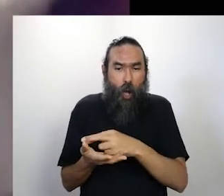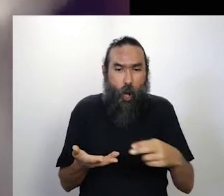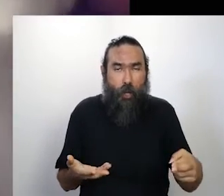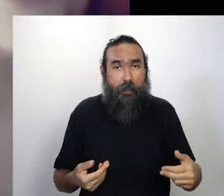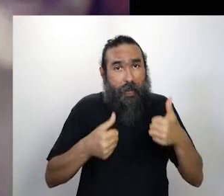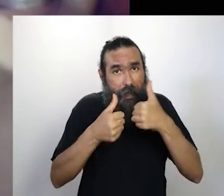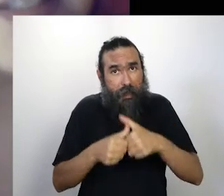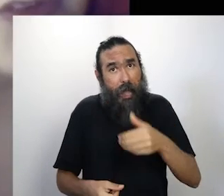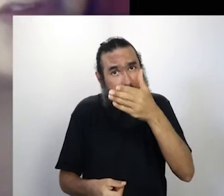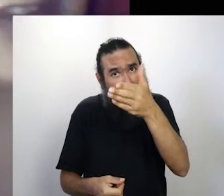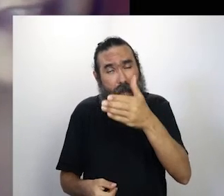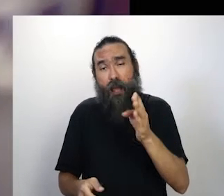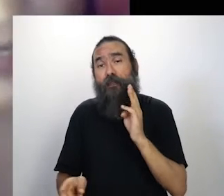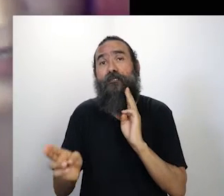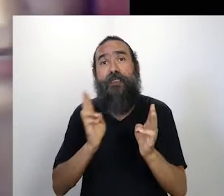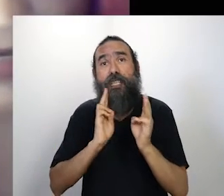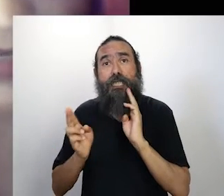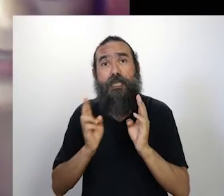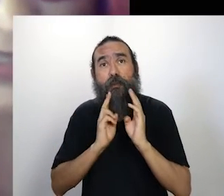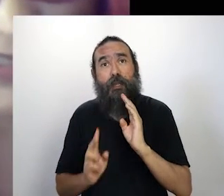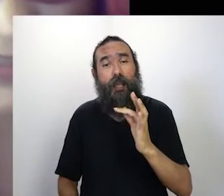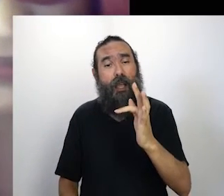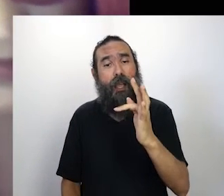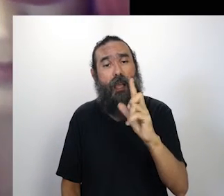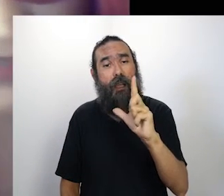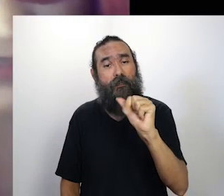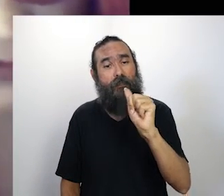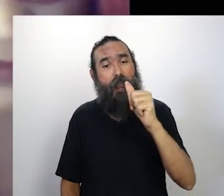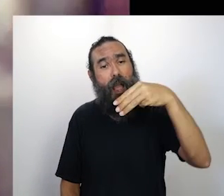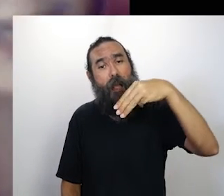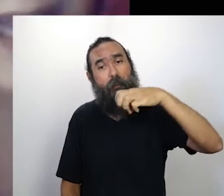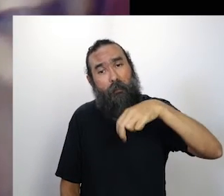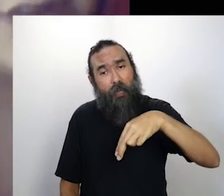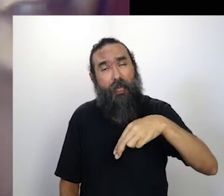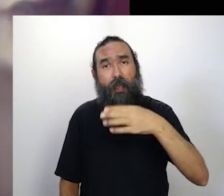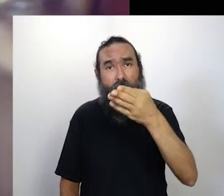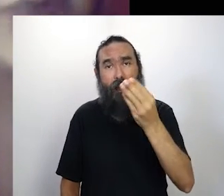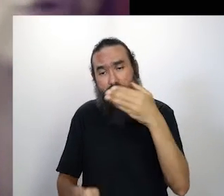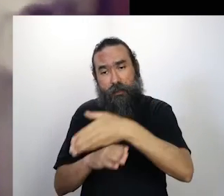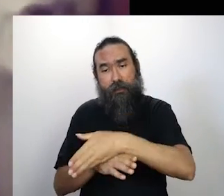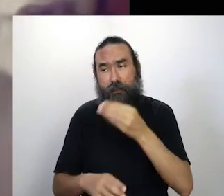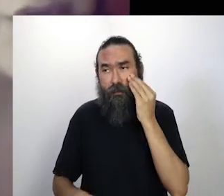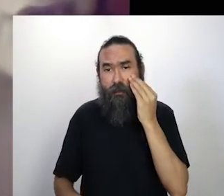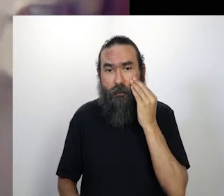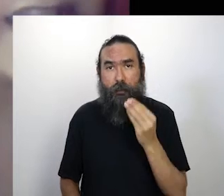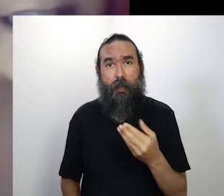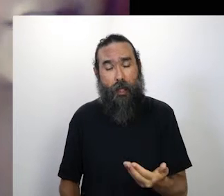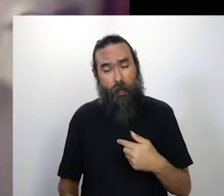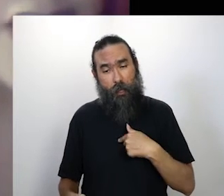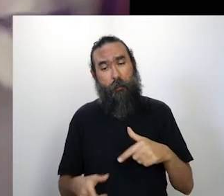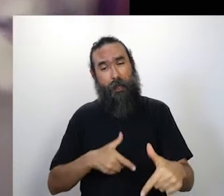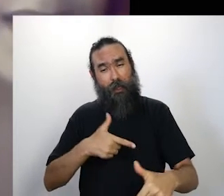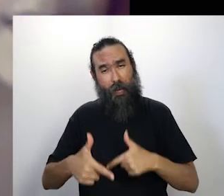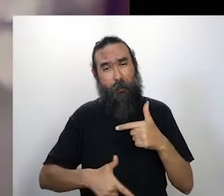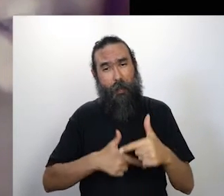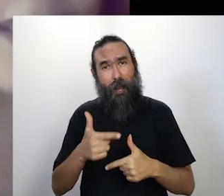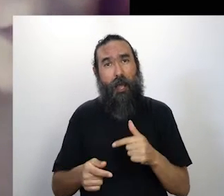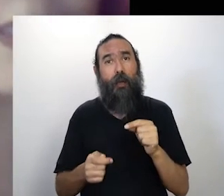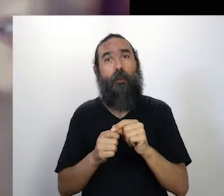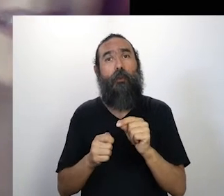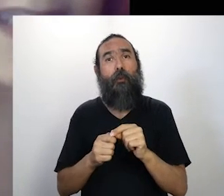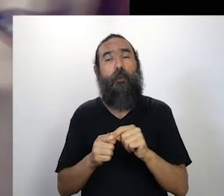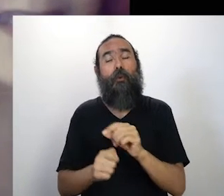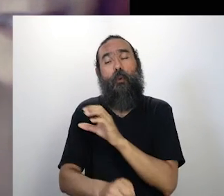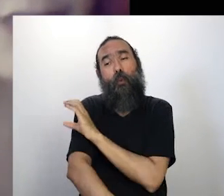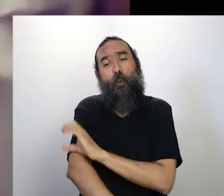no Face do FLADEN, e também tenho trabalhado, tenho dado curso de músicas indígenas, que é uma das minhas